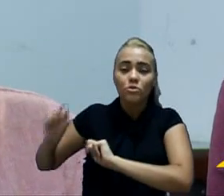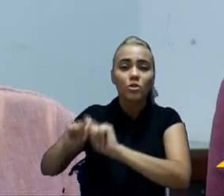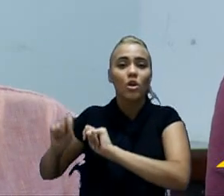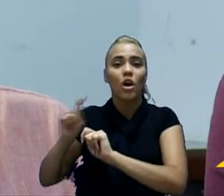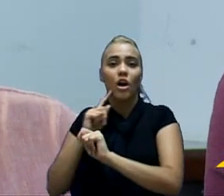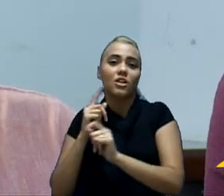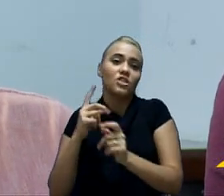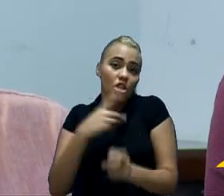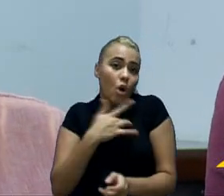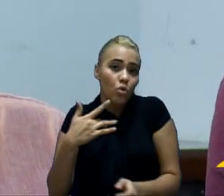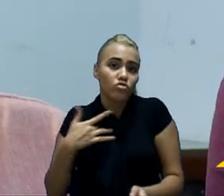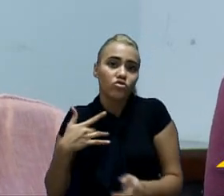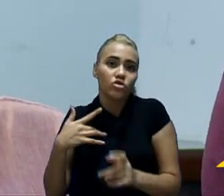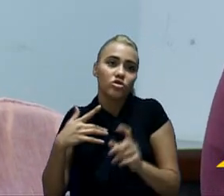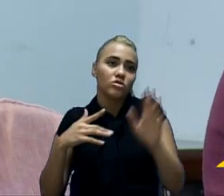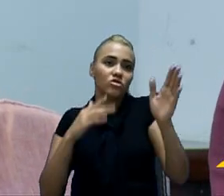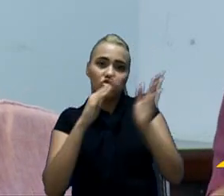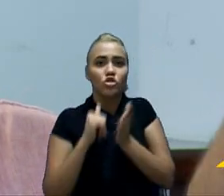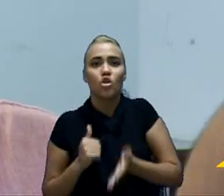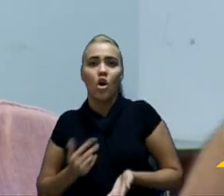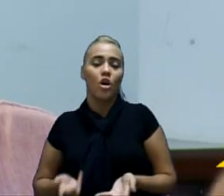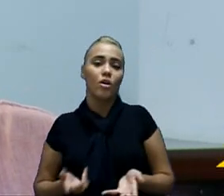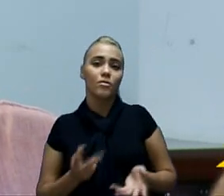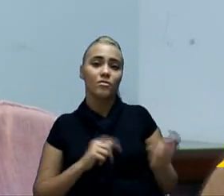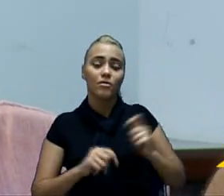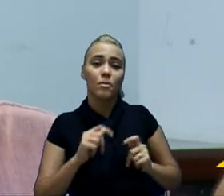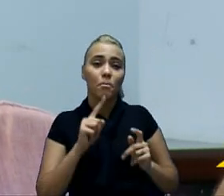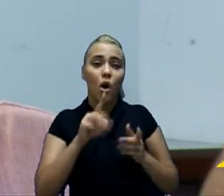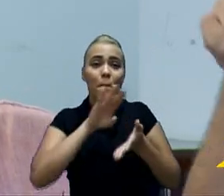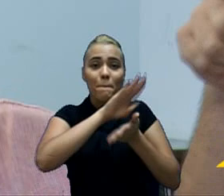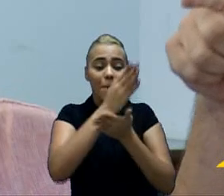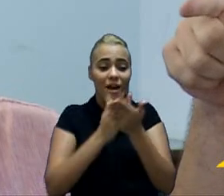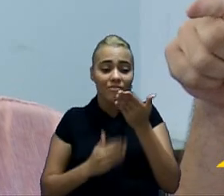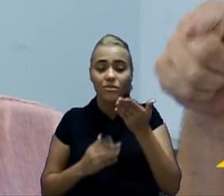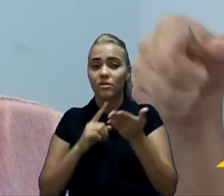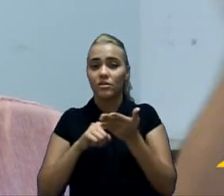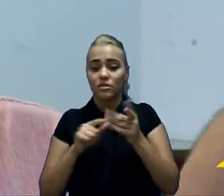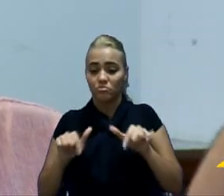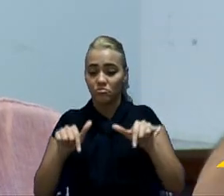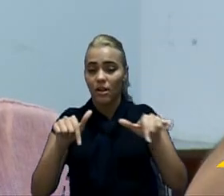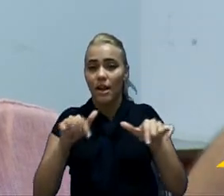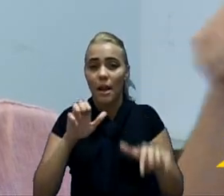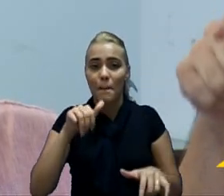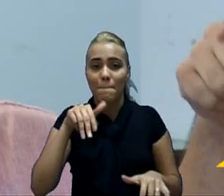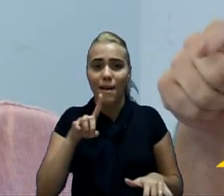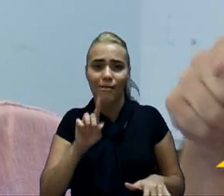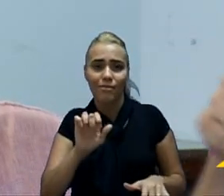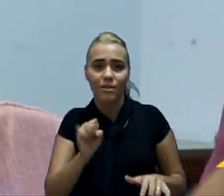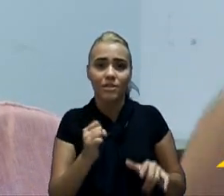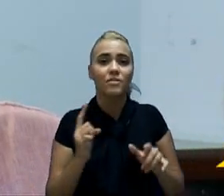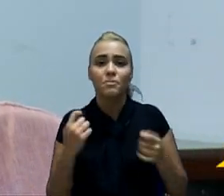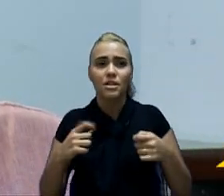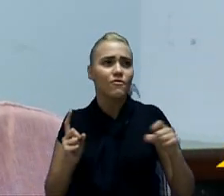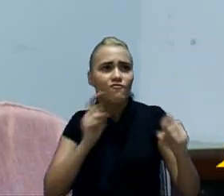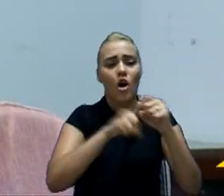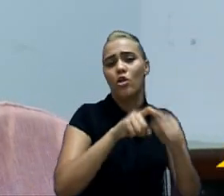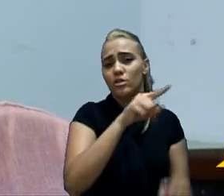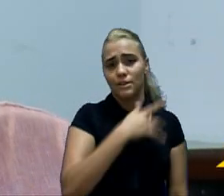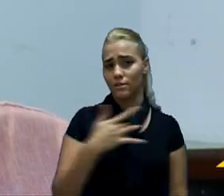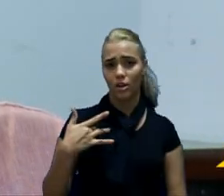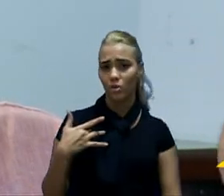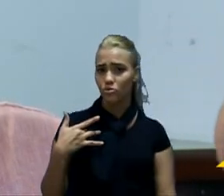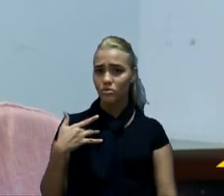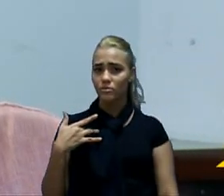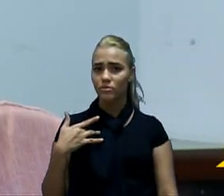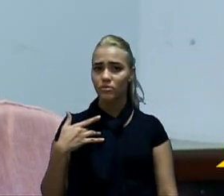retirou sim da saúde, retirou sim da saúde, porque metade dessas emendas impositivas têm que voltar para a saúde. Então, a comissão, à